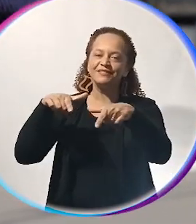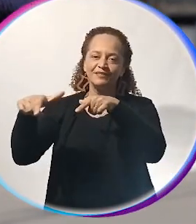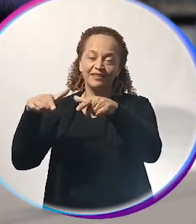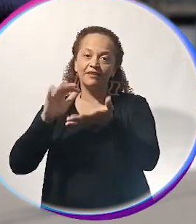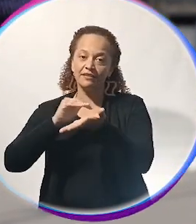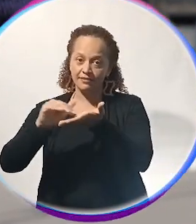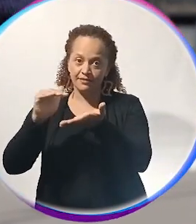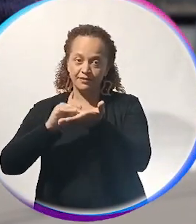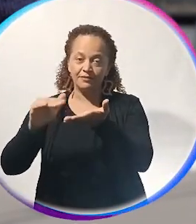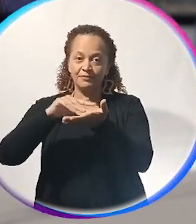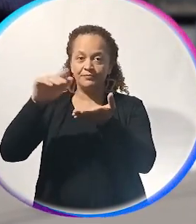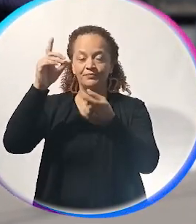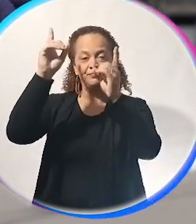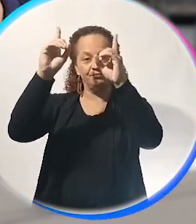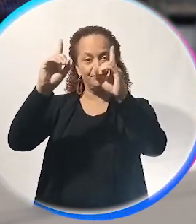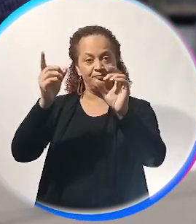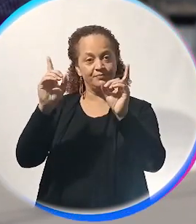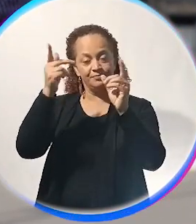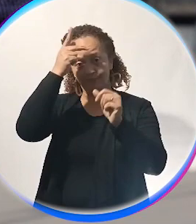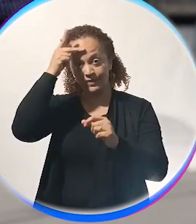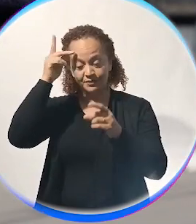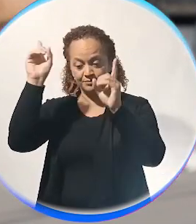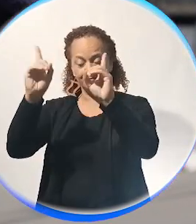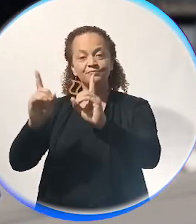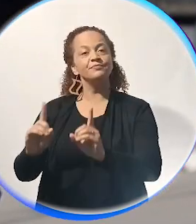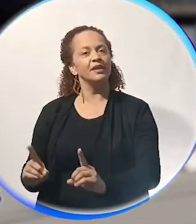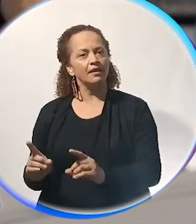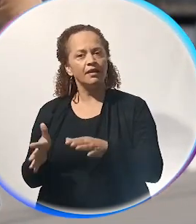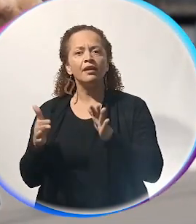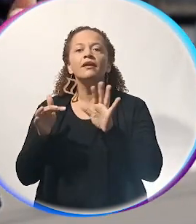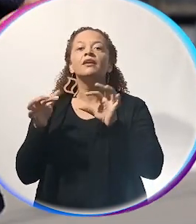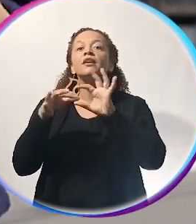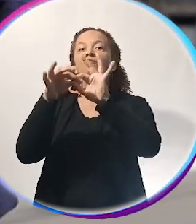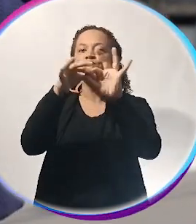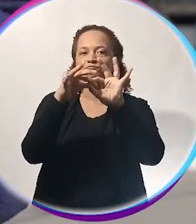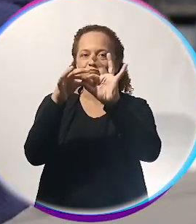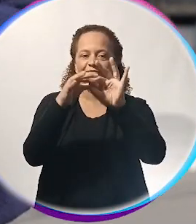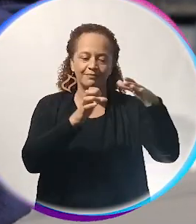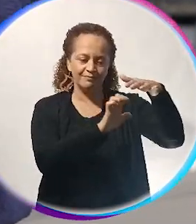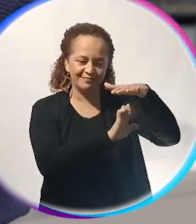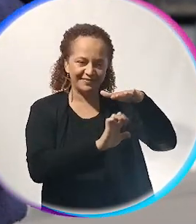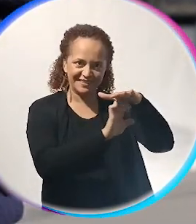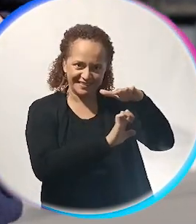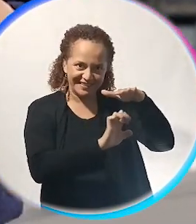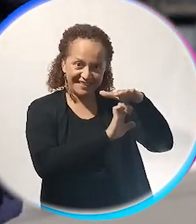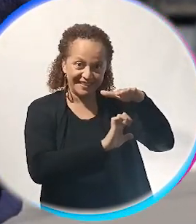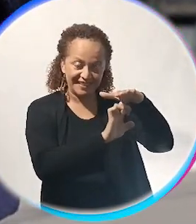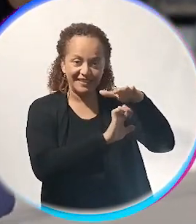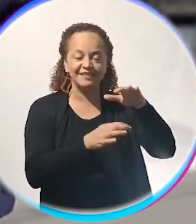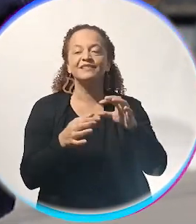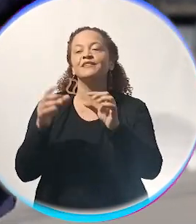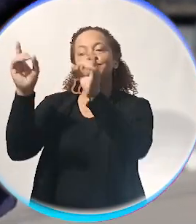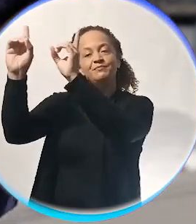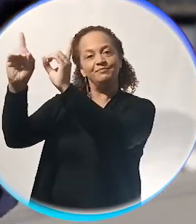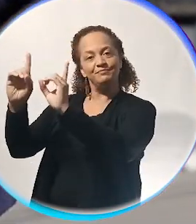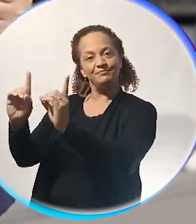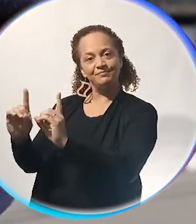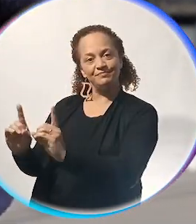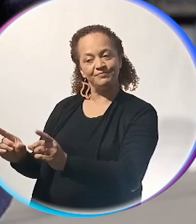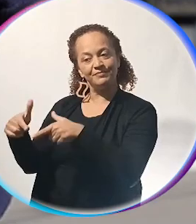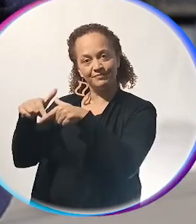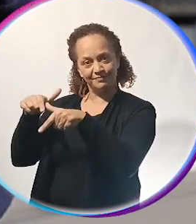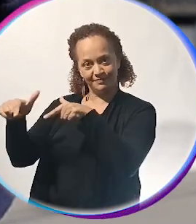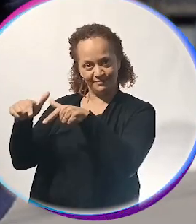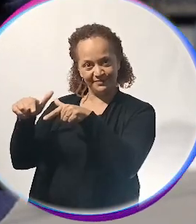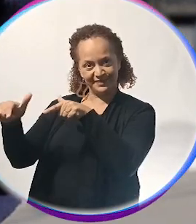da Secretaria dos Direitos da Pessoa com Deficiência, que faz essa ponte entre o contratante, as empresas, e o contratado, a